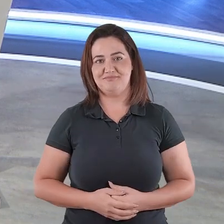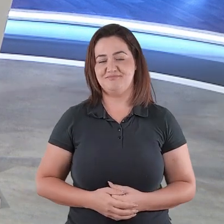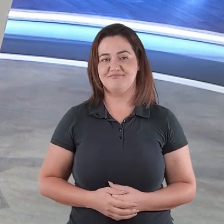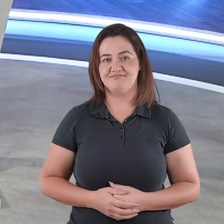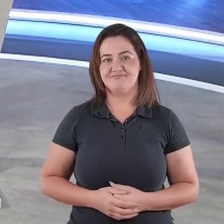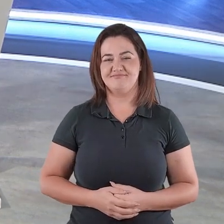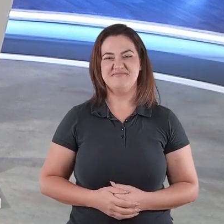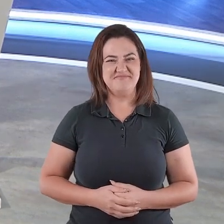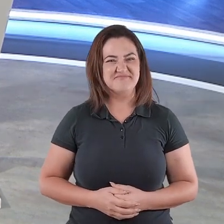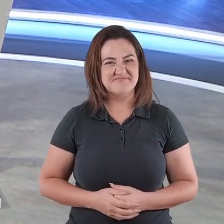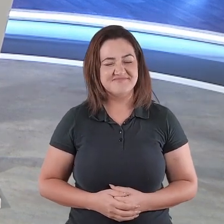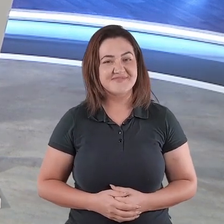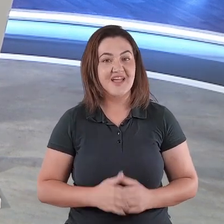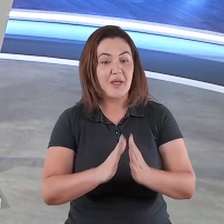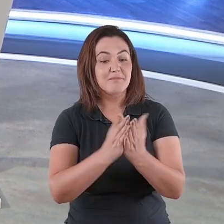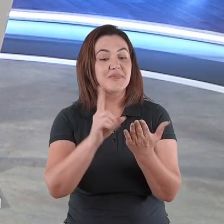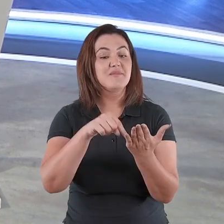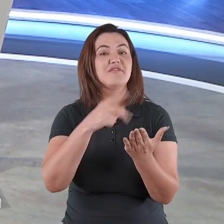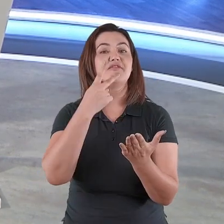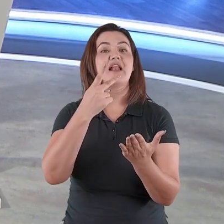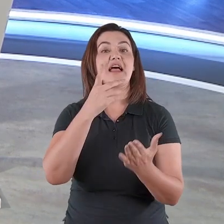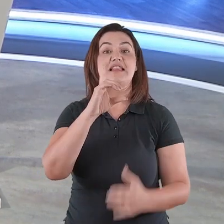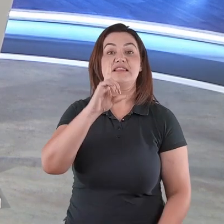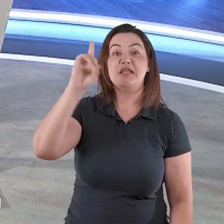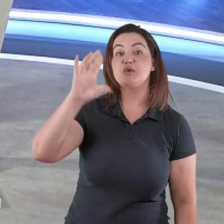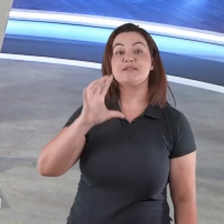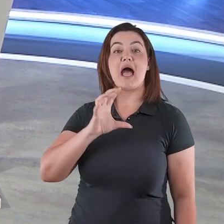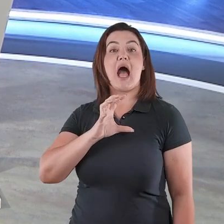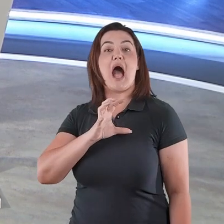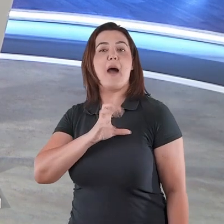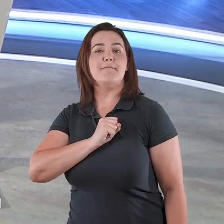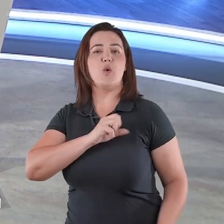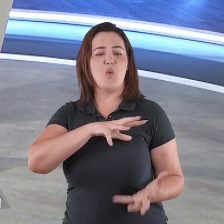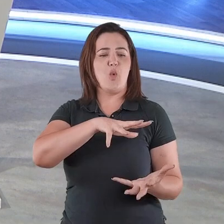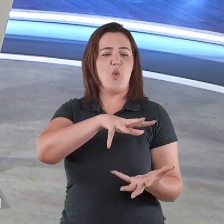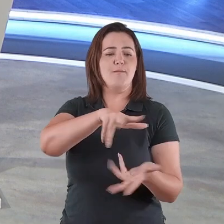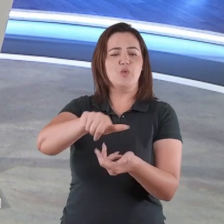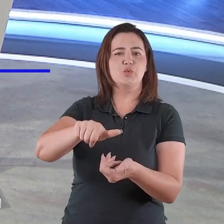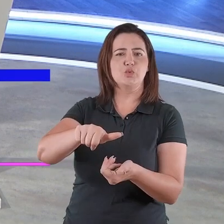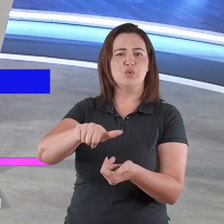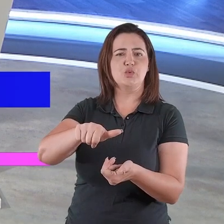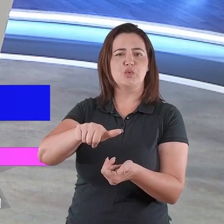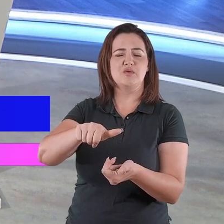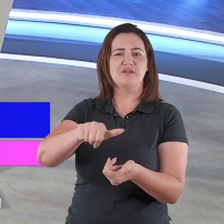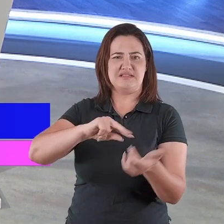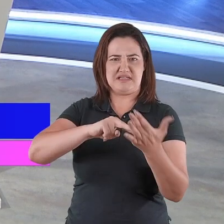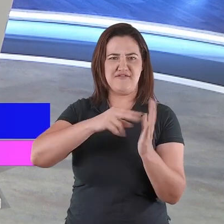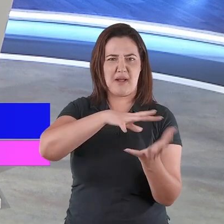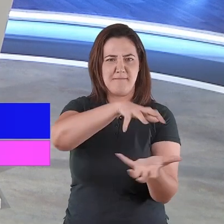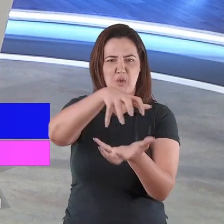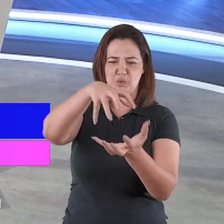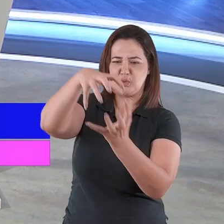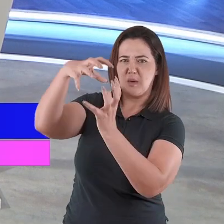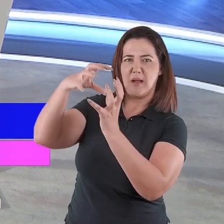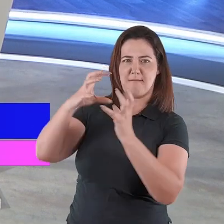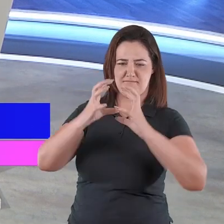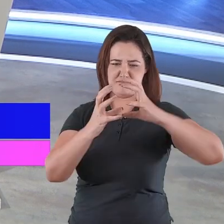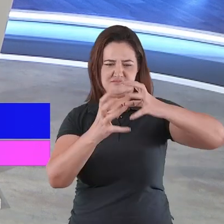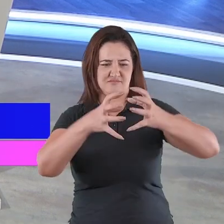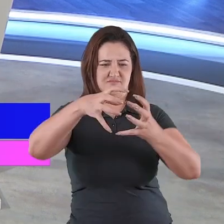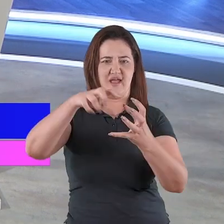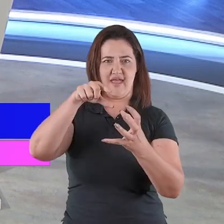mundo. Amar o mundo não significa amar o globo. Amar o mundo significa